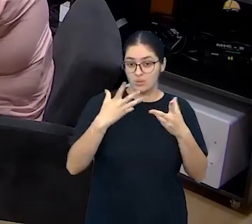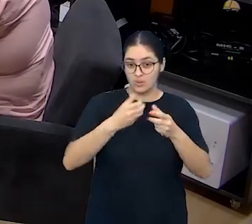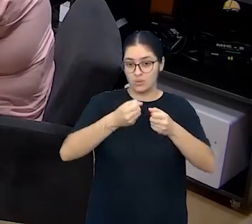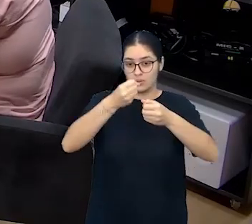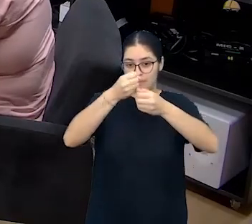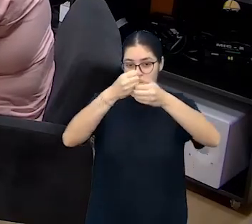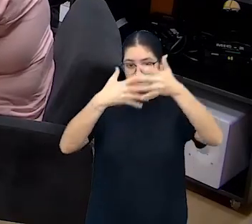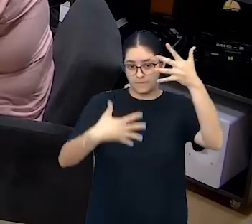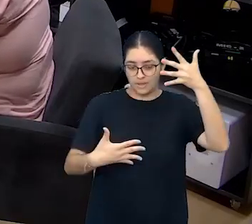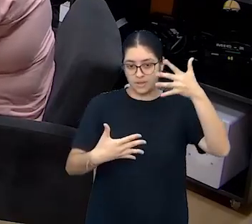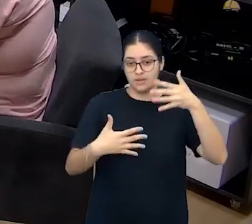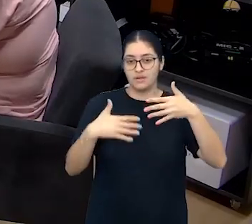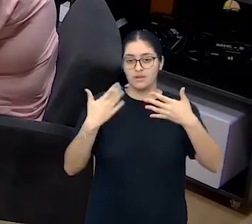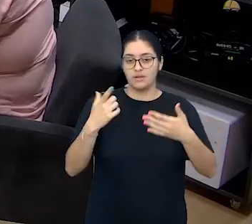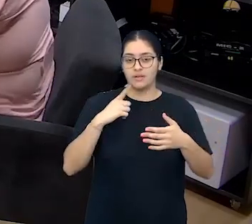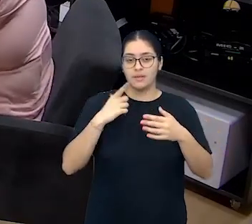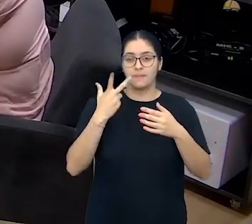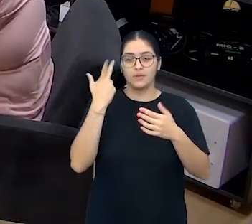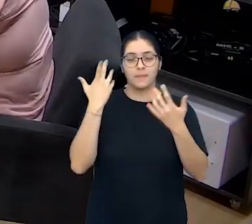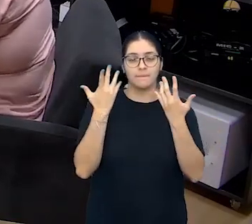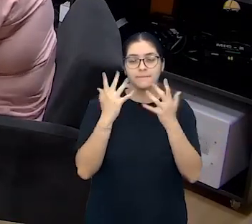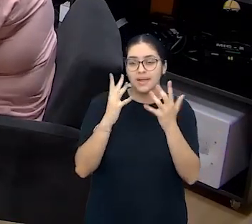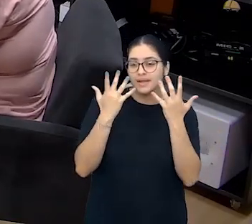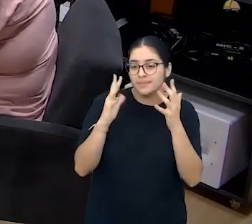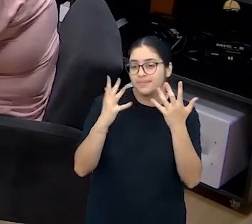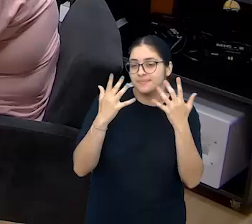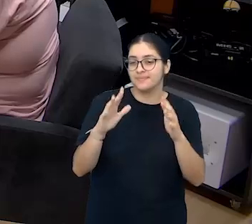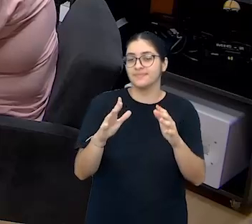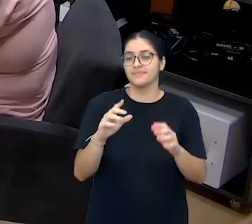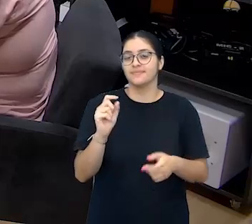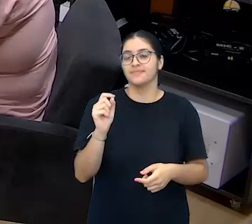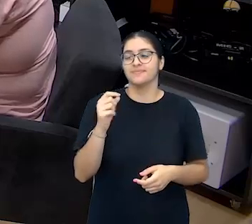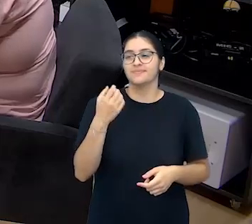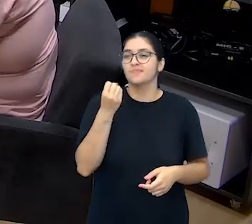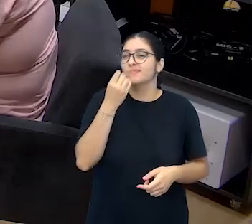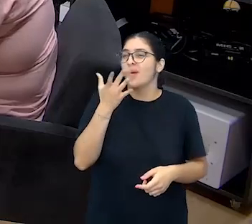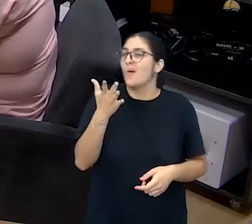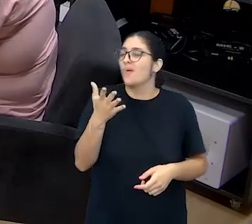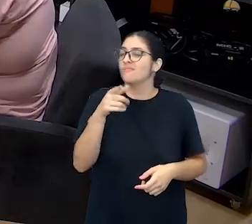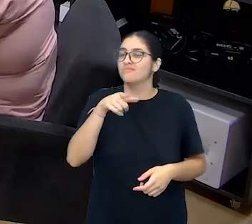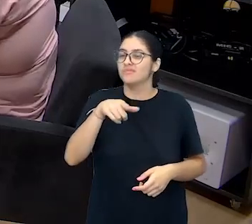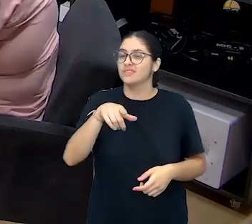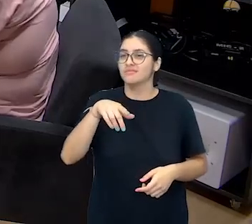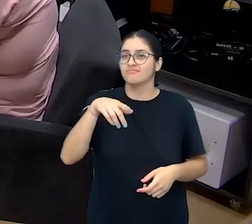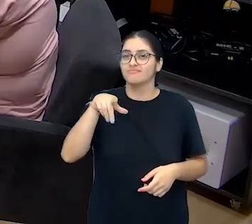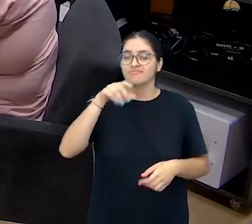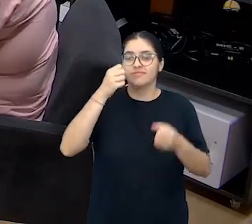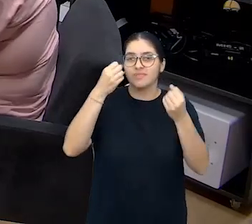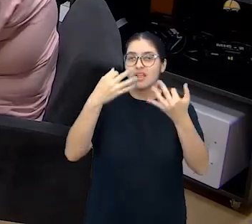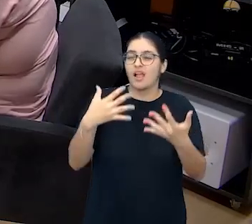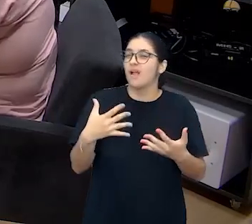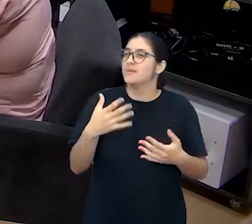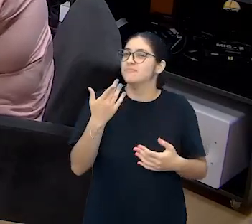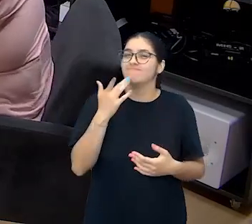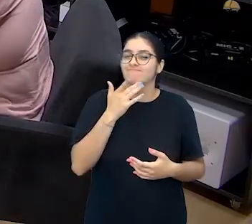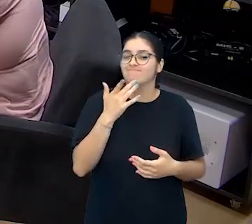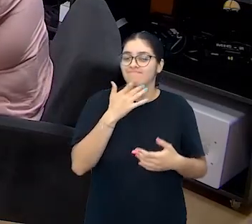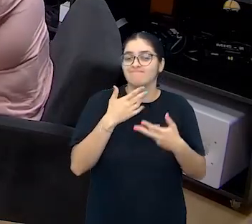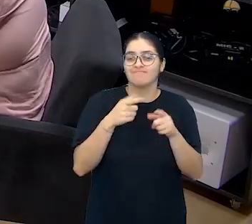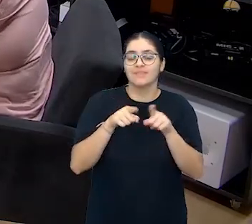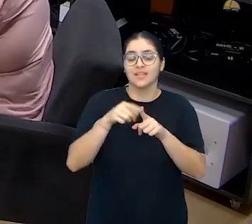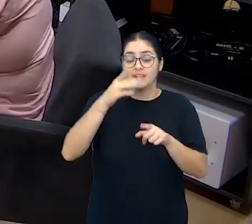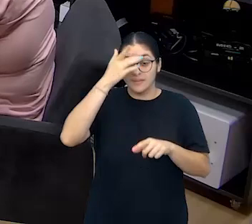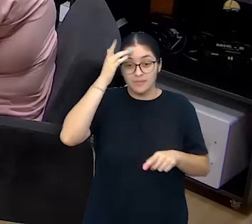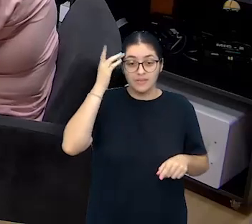chat. Olha, Angela, um monte de parabéns, um monte de... Que delícia ouvir você, Angela! Quer mais? Continua, volta! E pessoal